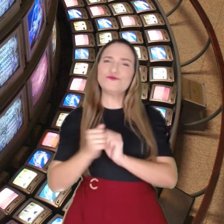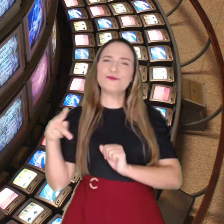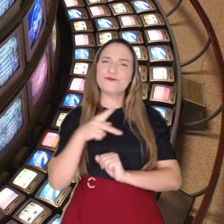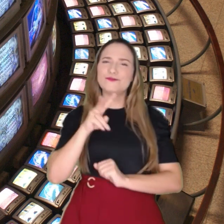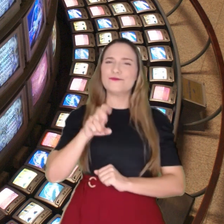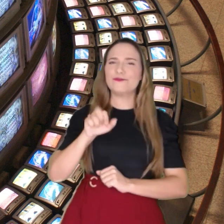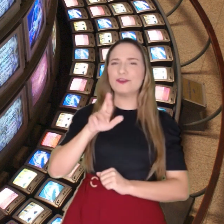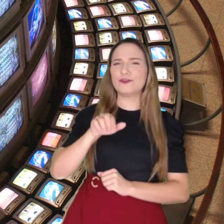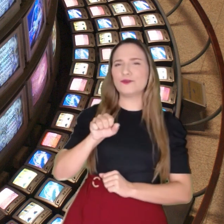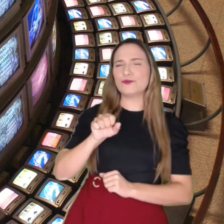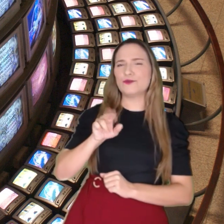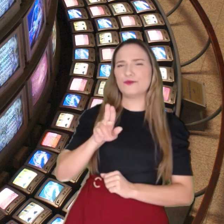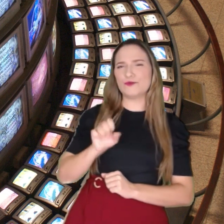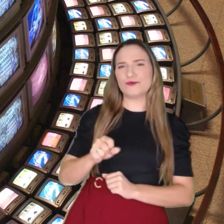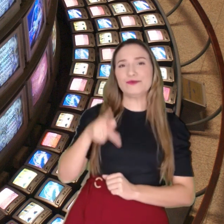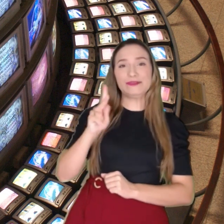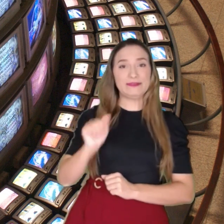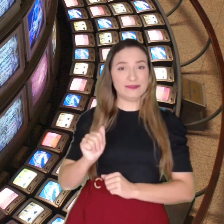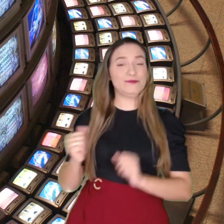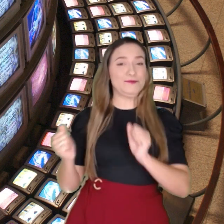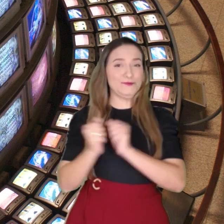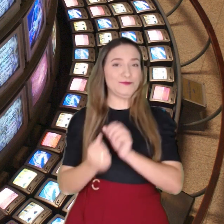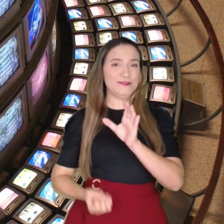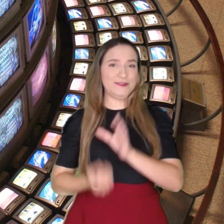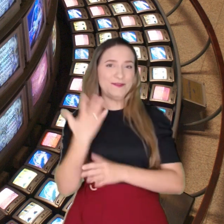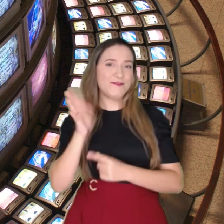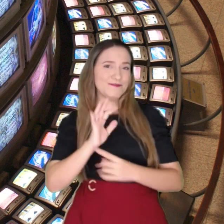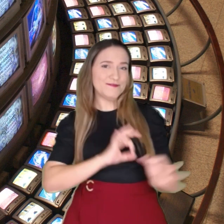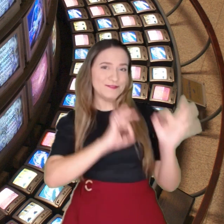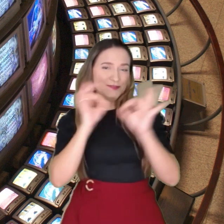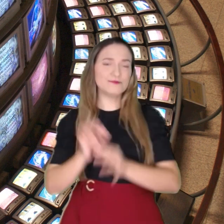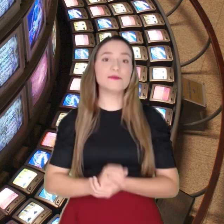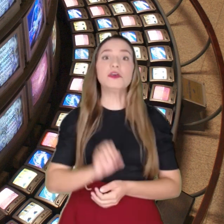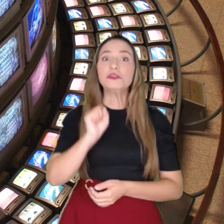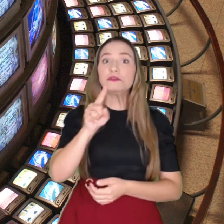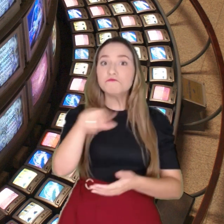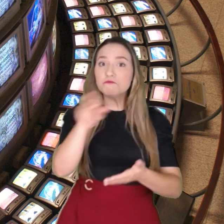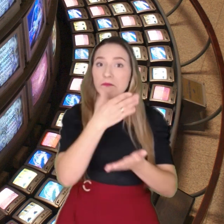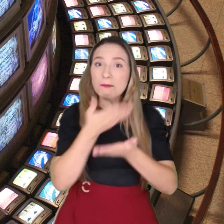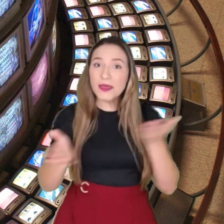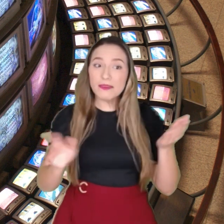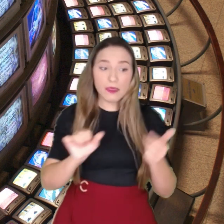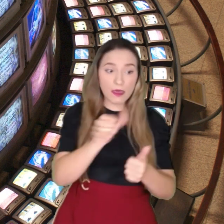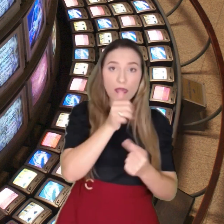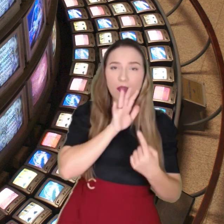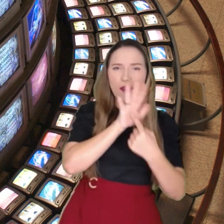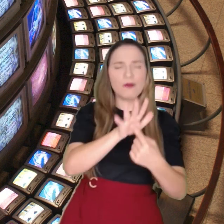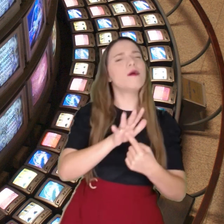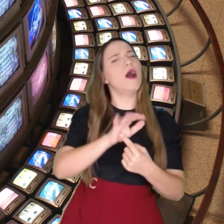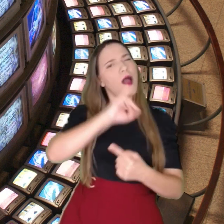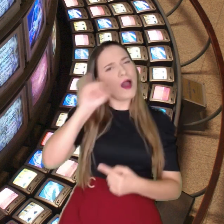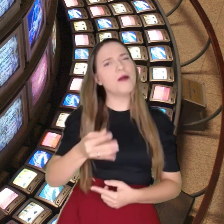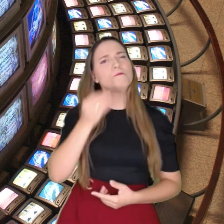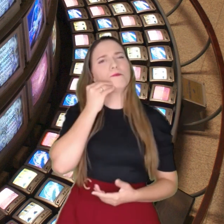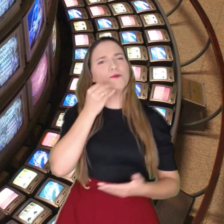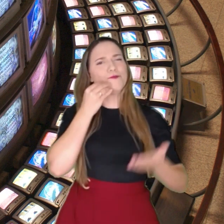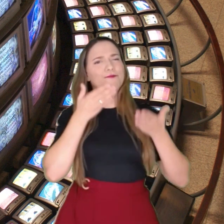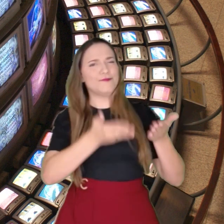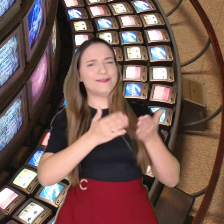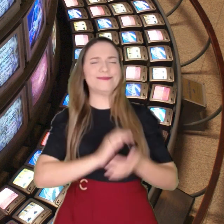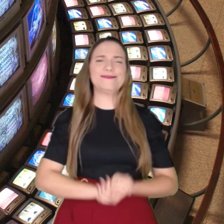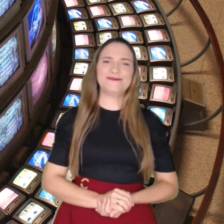professora Peruska Betiol. Ah, se você não assistiu ainda, vale a pena fazer uma visita.